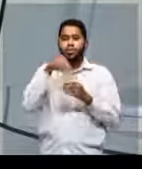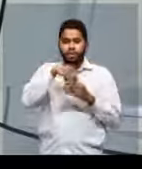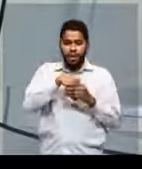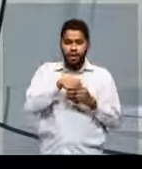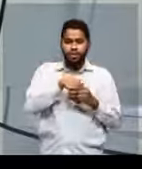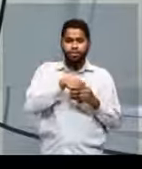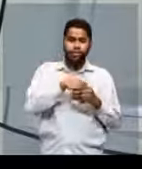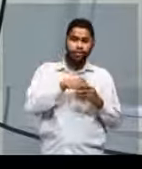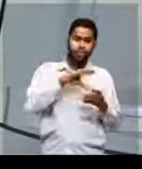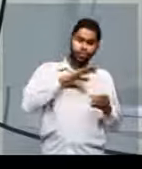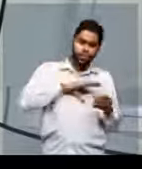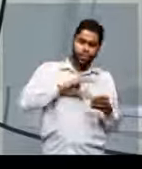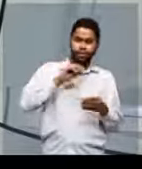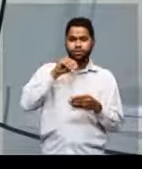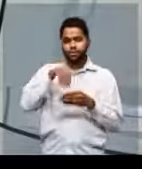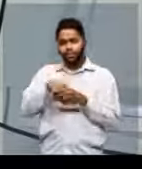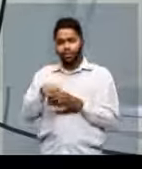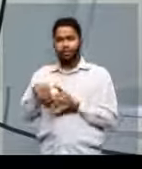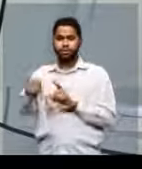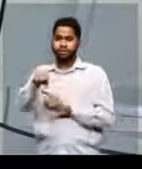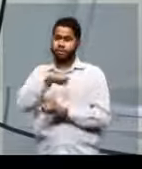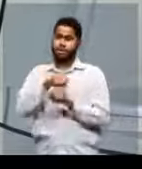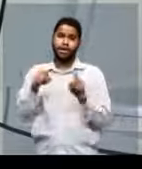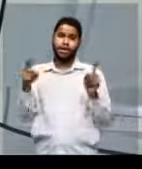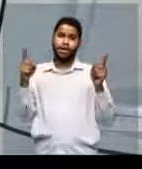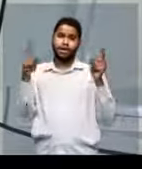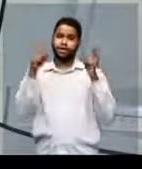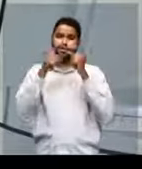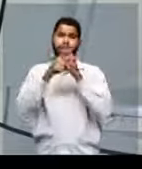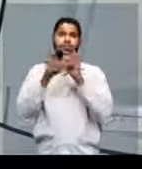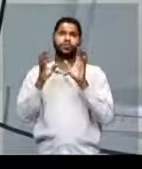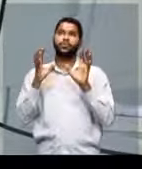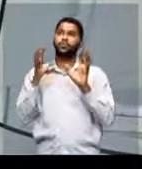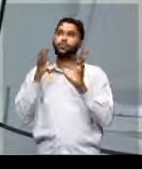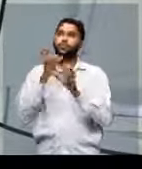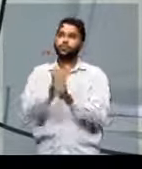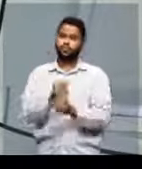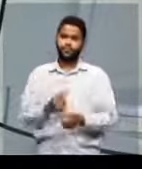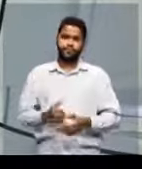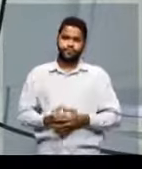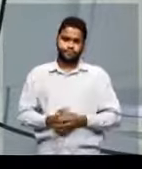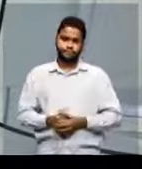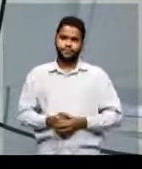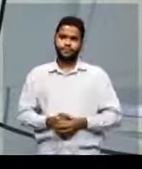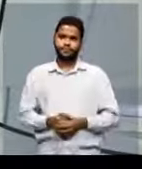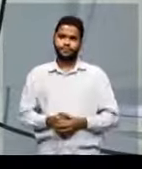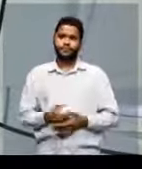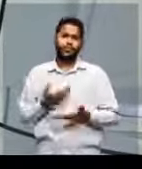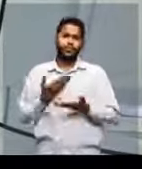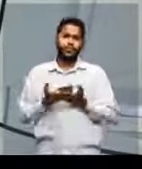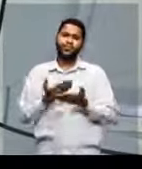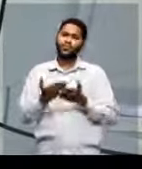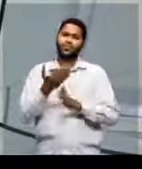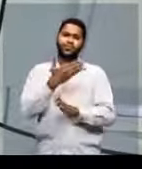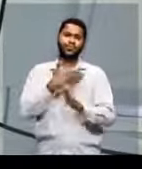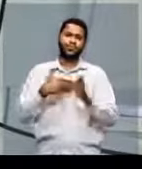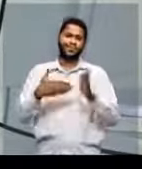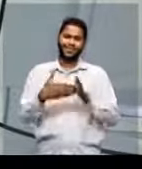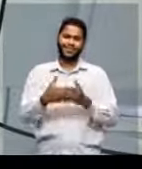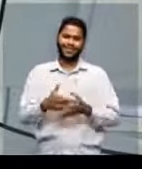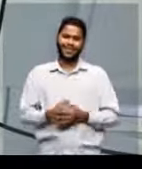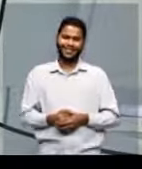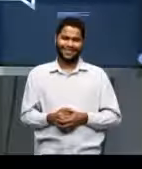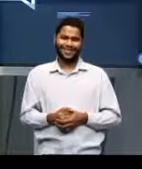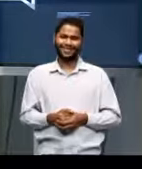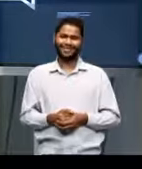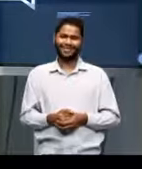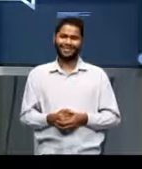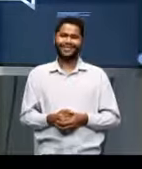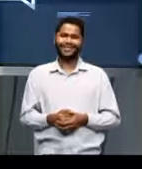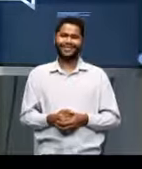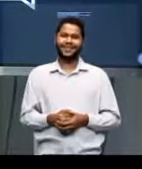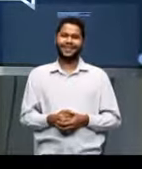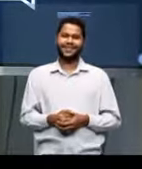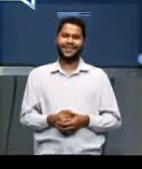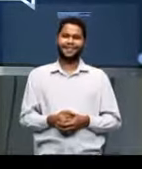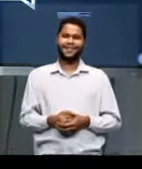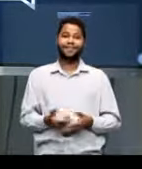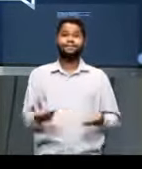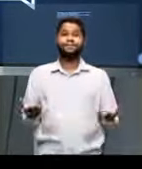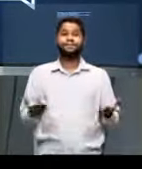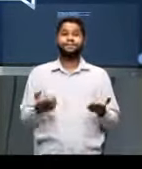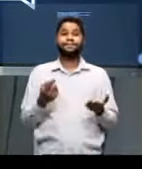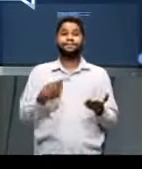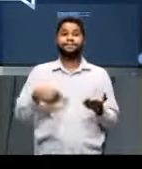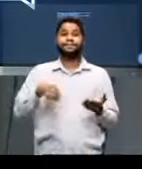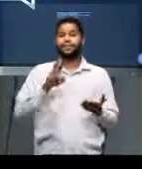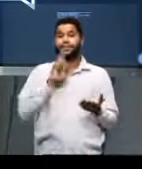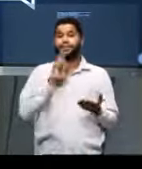também. Então, é difícil precisar, assim, exatamente para vocês. Estuda tudo, gente. É isso aí. E agora